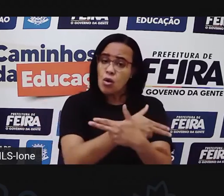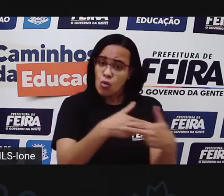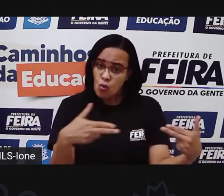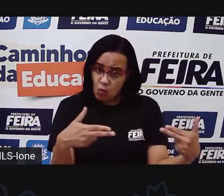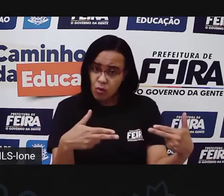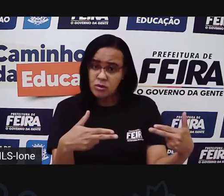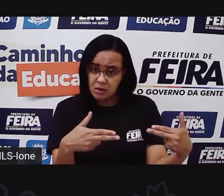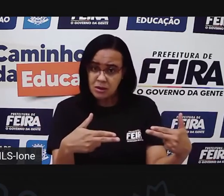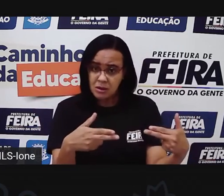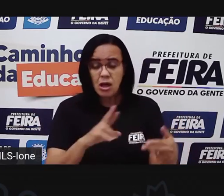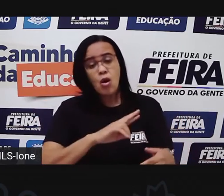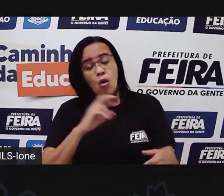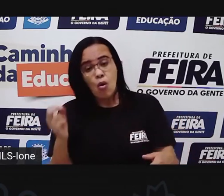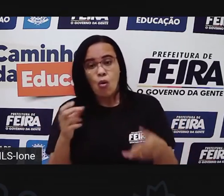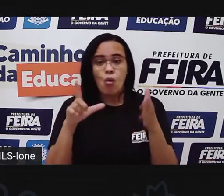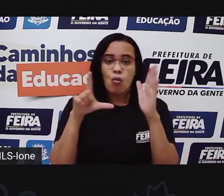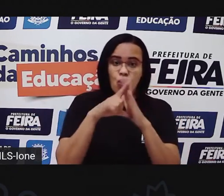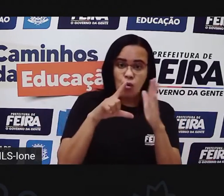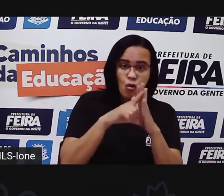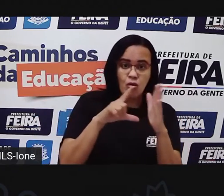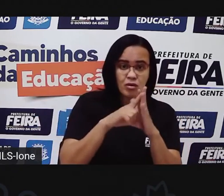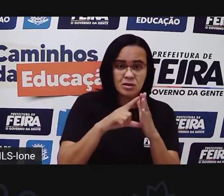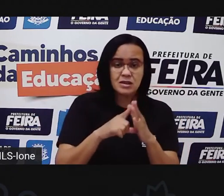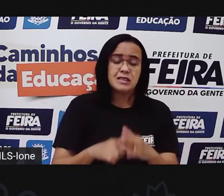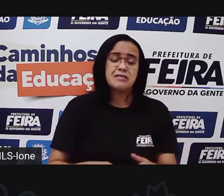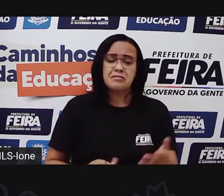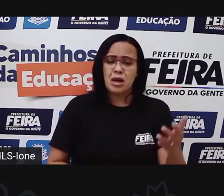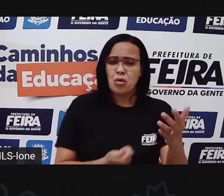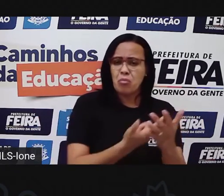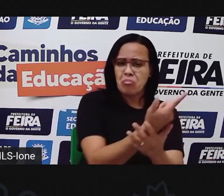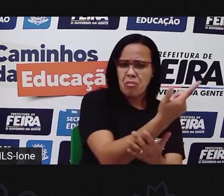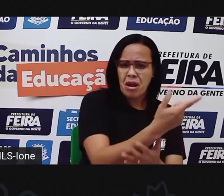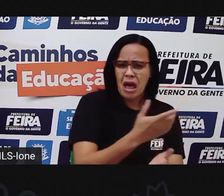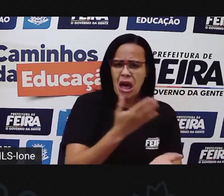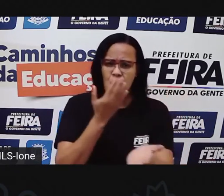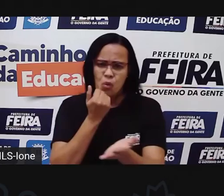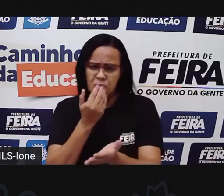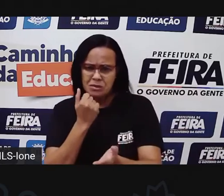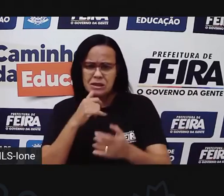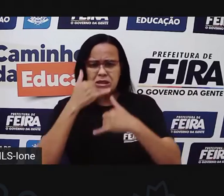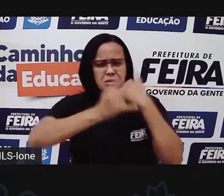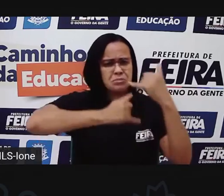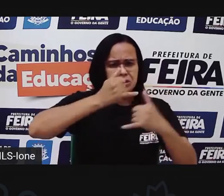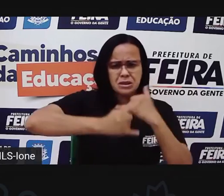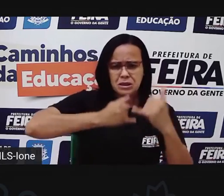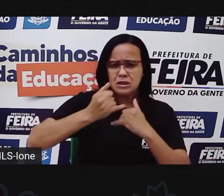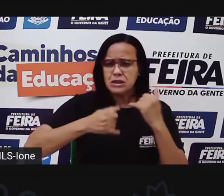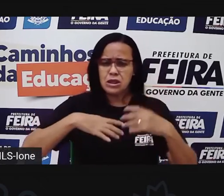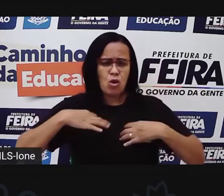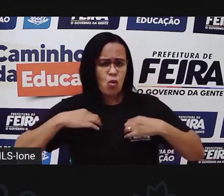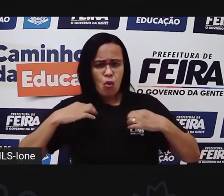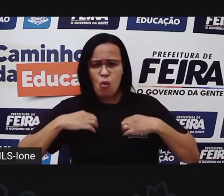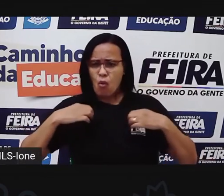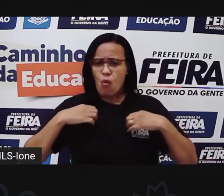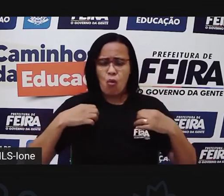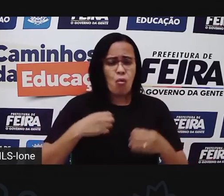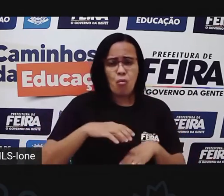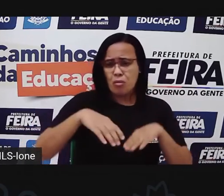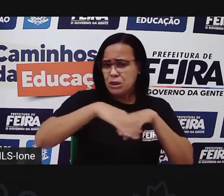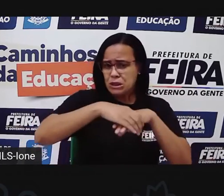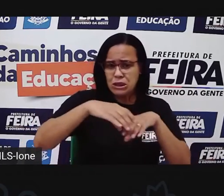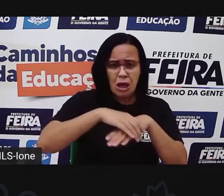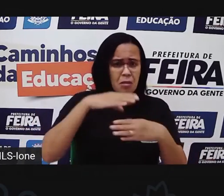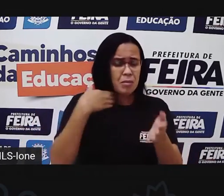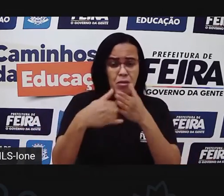loja que você vai comprar, seja para comprar comida, brinquedo, roupa, sapato, né? Para chegar lá na